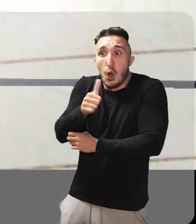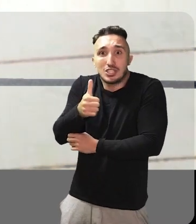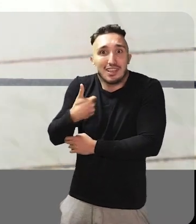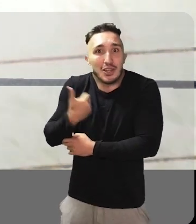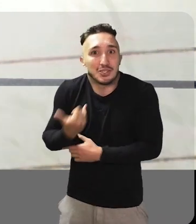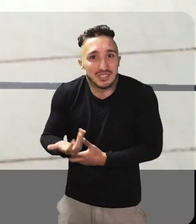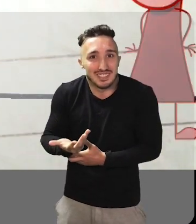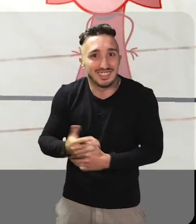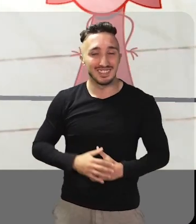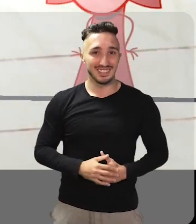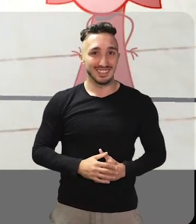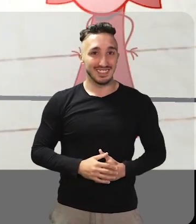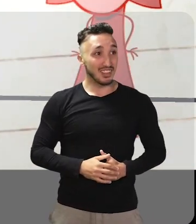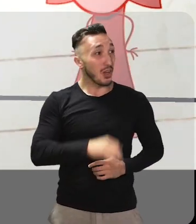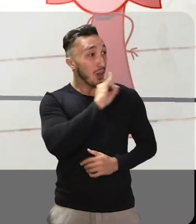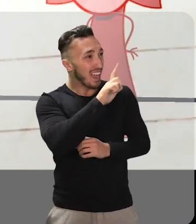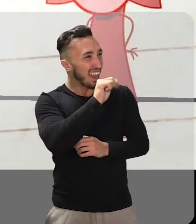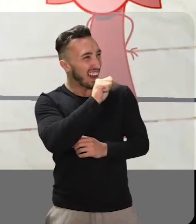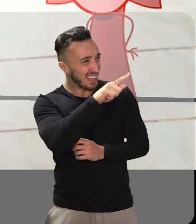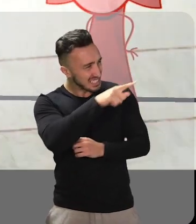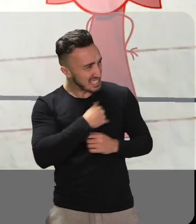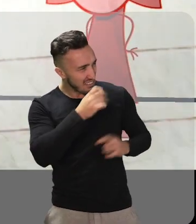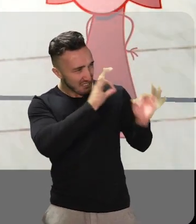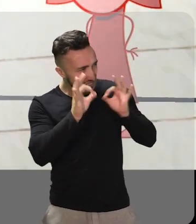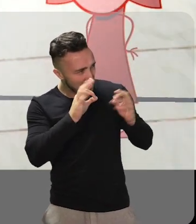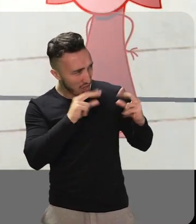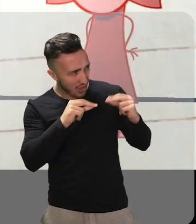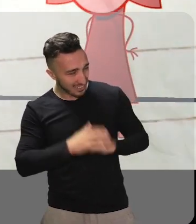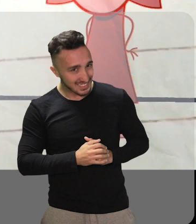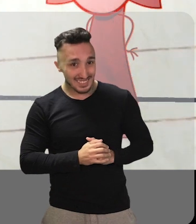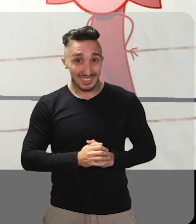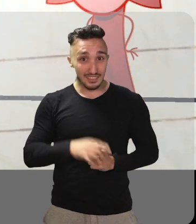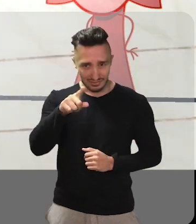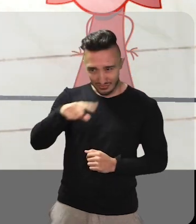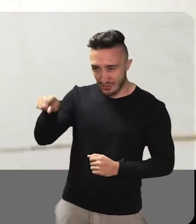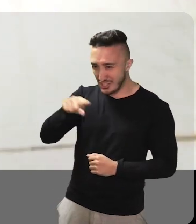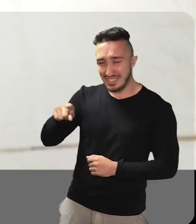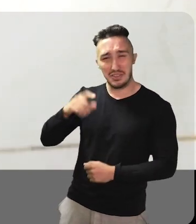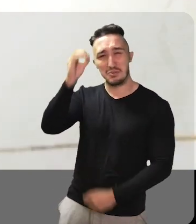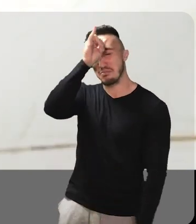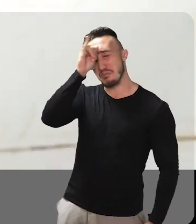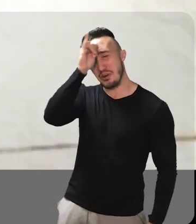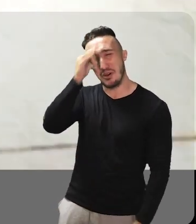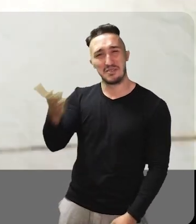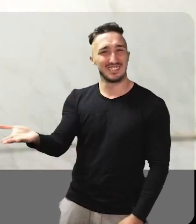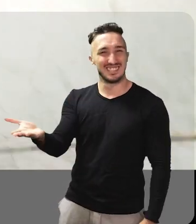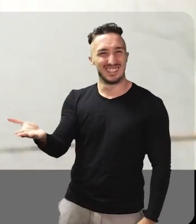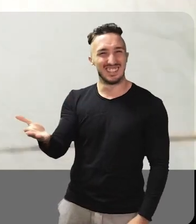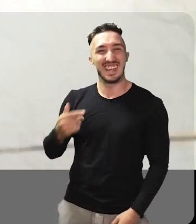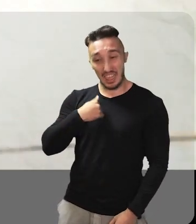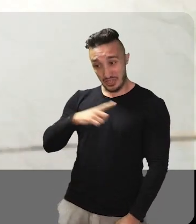Eu só tenho 11 anos! Olha lá! Você estava aí o tempo todo! Vocês são tão